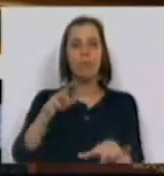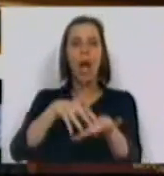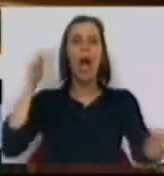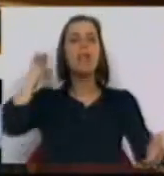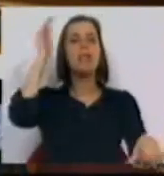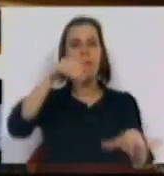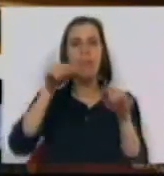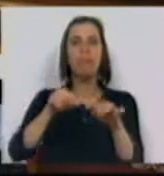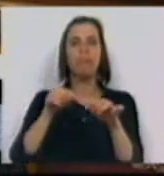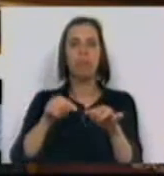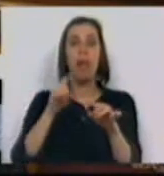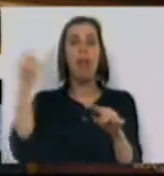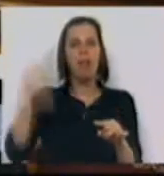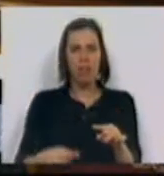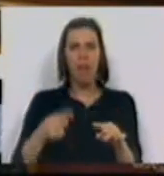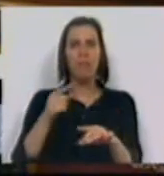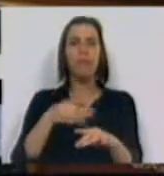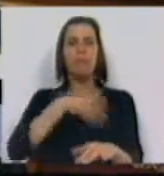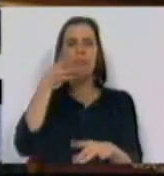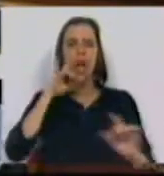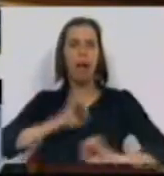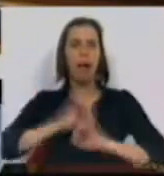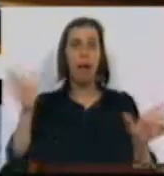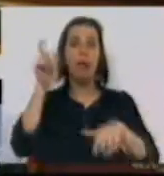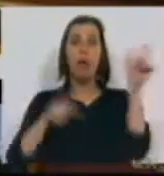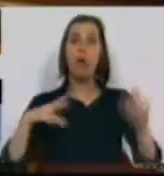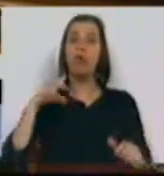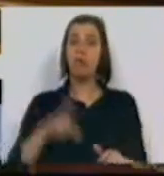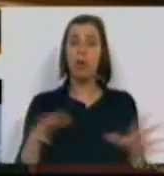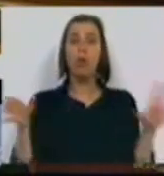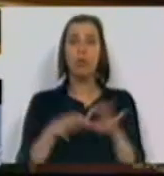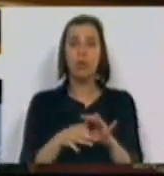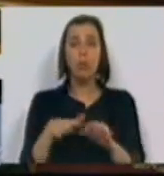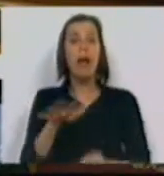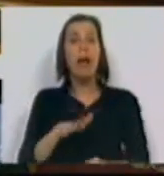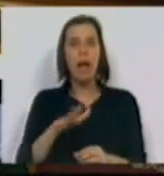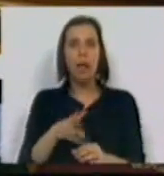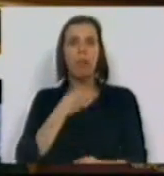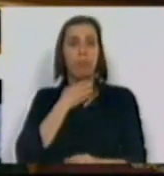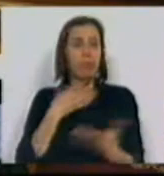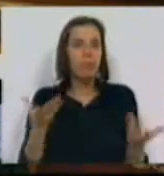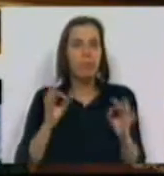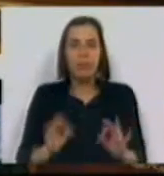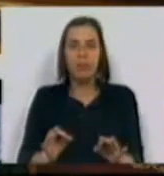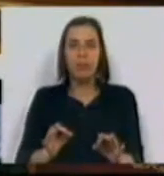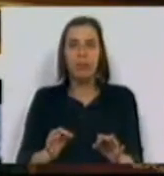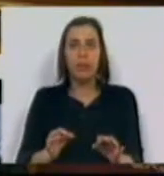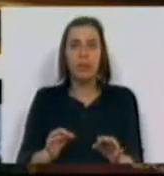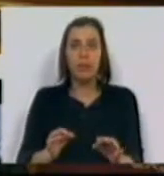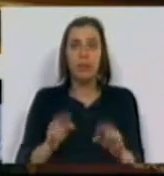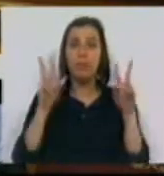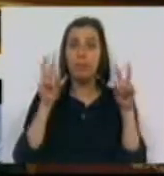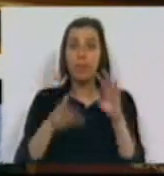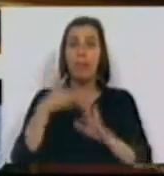Assembleia da República, o local onde deve fazê-lo, prestar esclarecimentos aos portugueses sobre casos de ruptura designadamente em